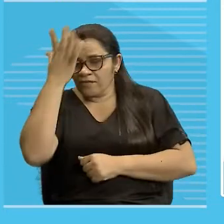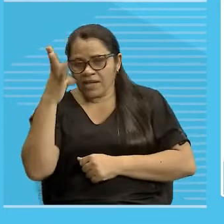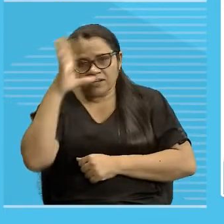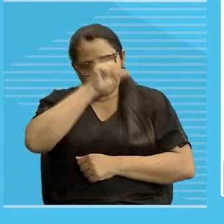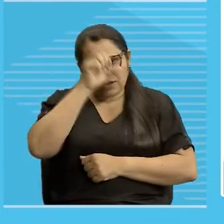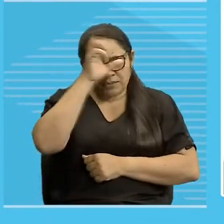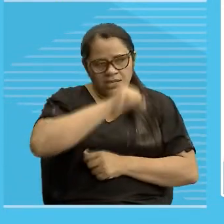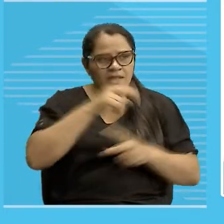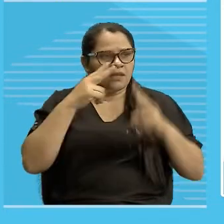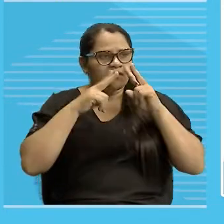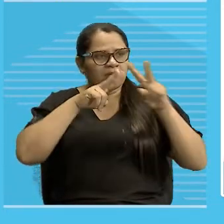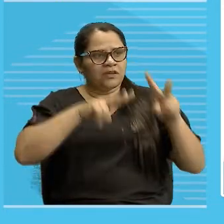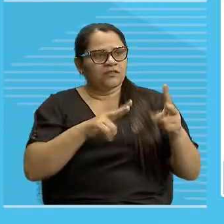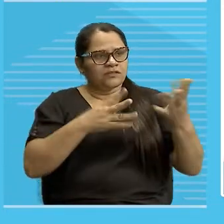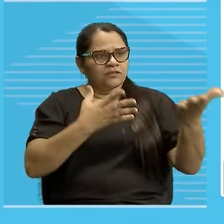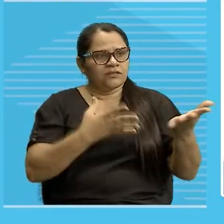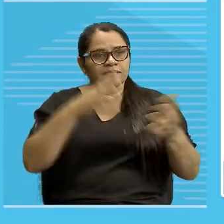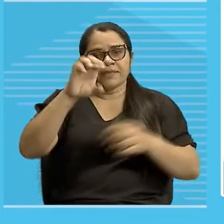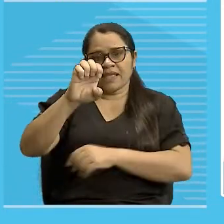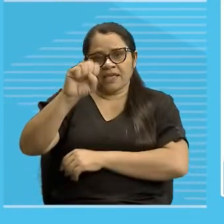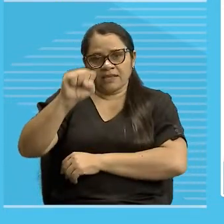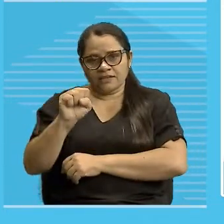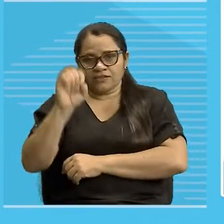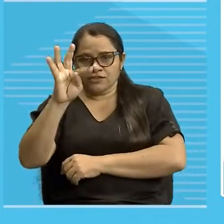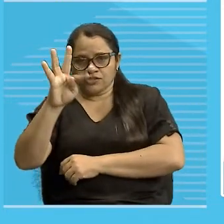Você vai dizer, este carro...